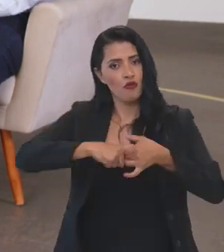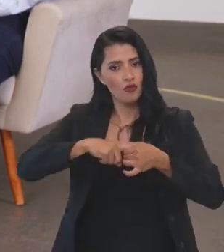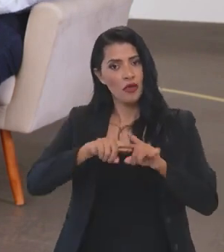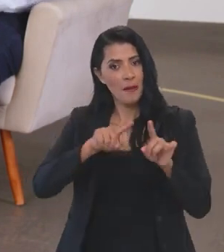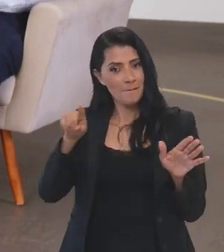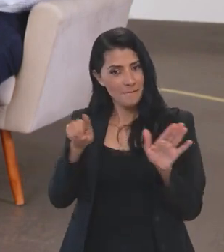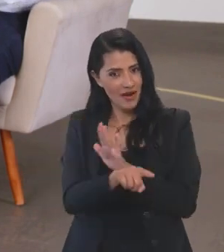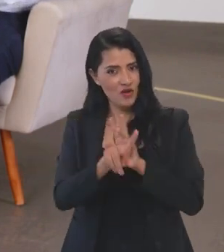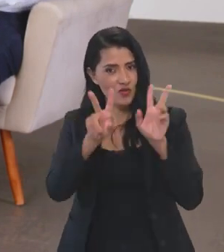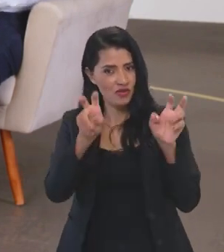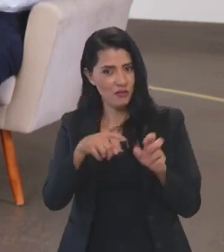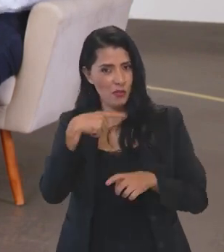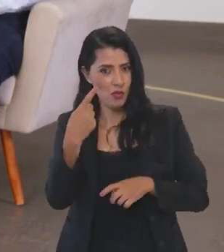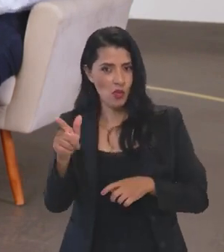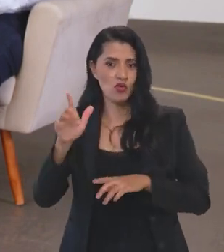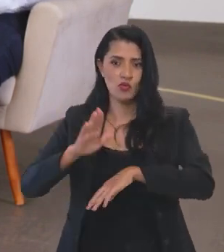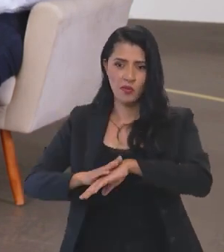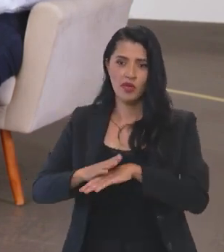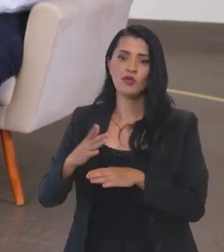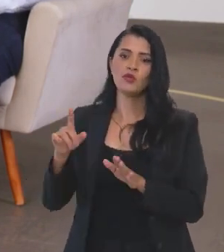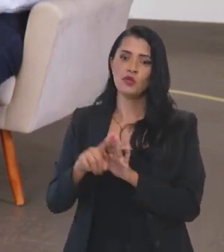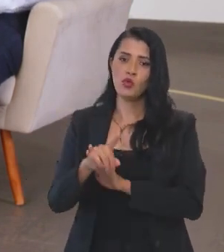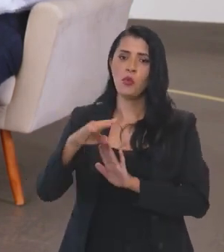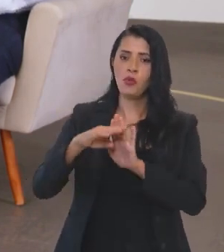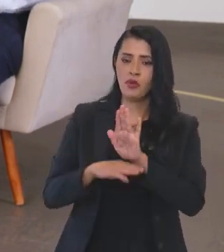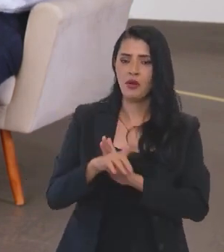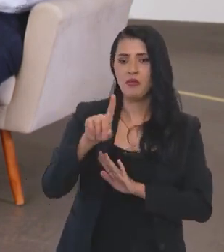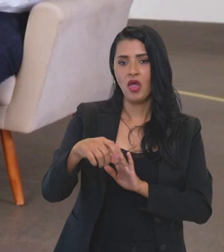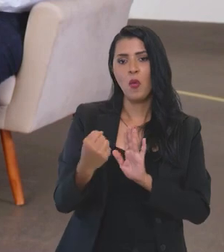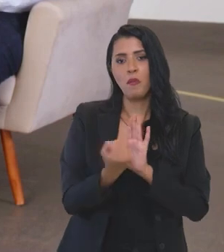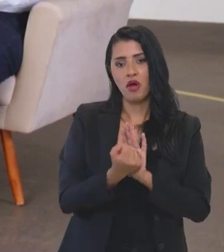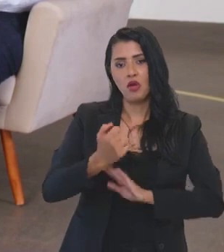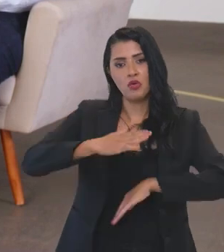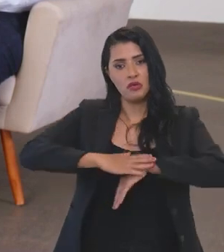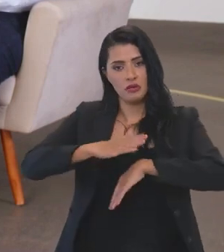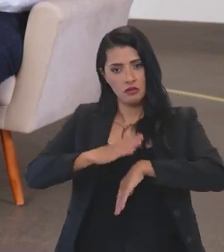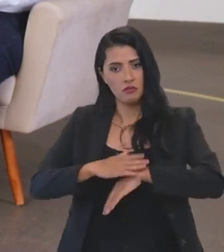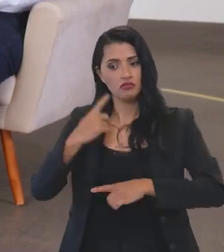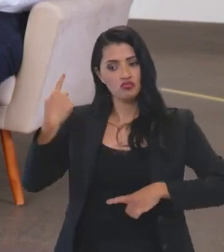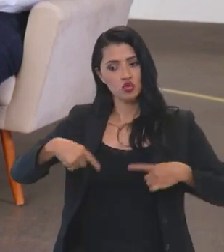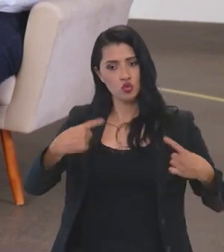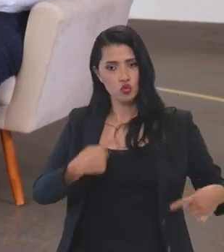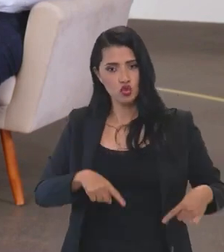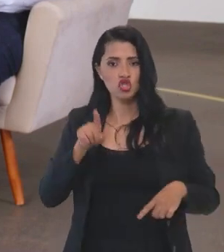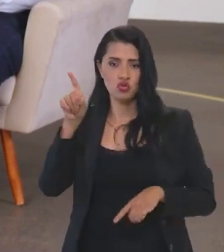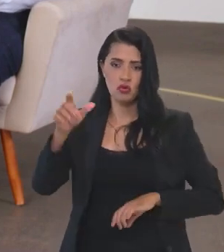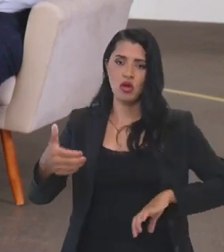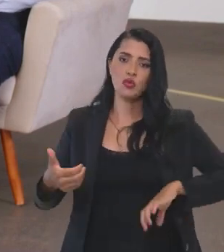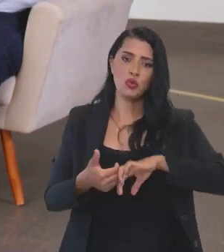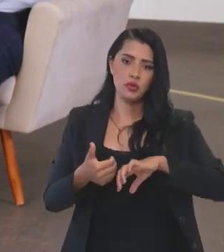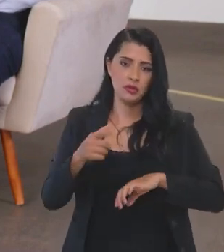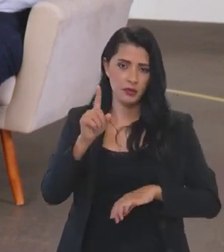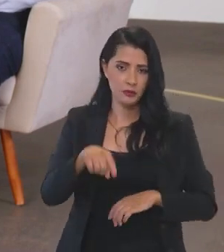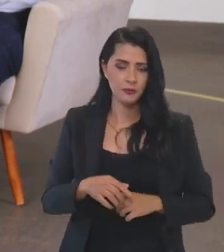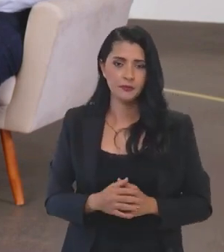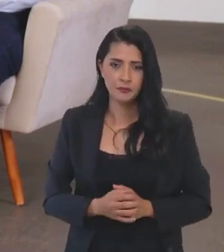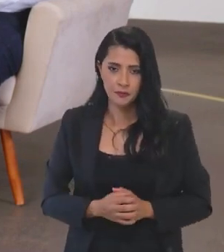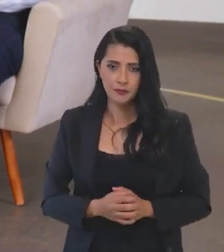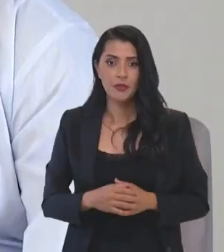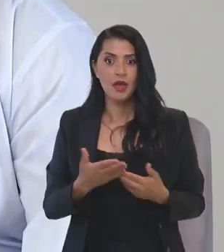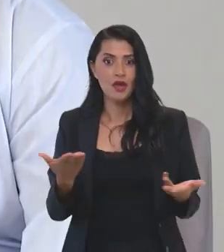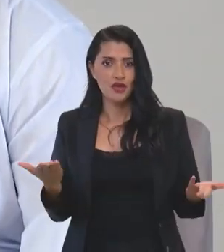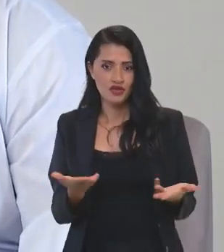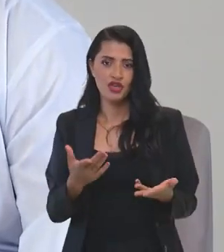voltar daqui a pouquinho, mas já vou deixar um tema para o próximo bloco do programa, que é o marco temporal, que está sendo discutido no Congresso Nacional.